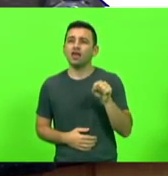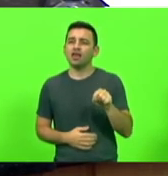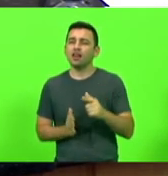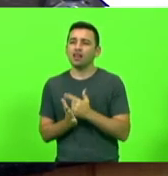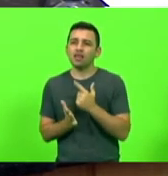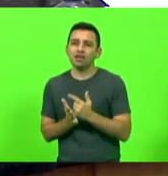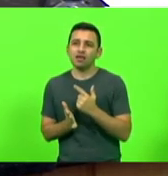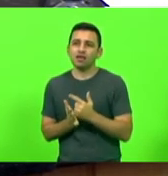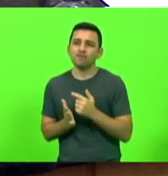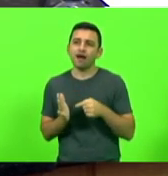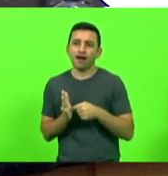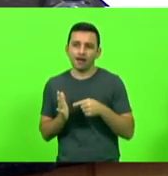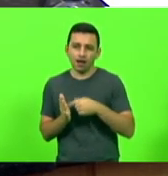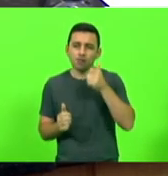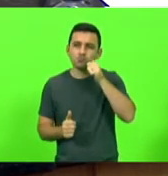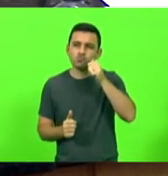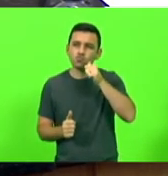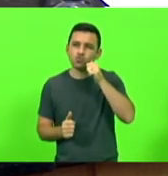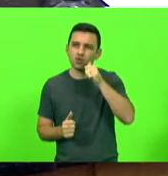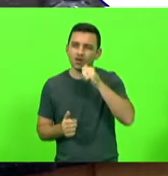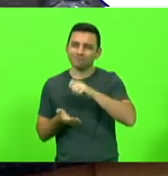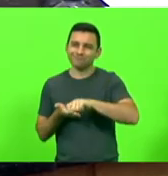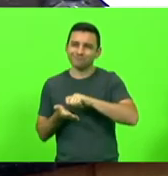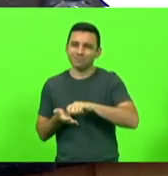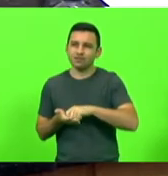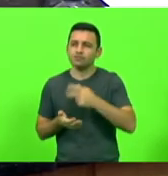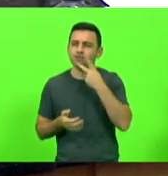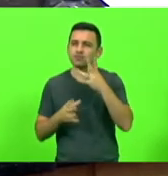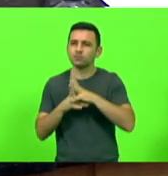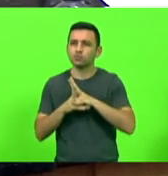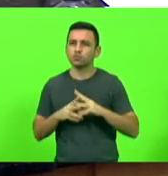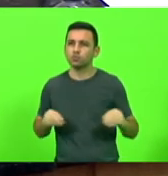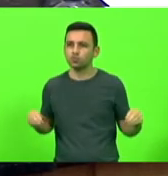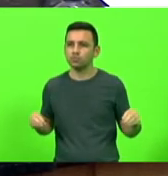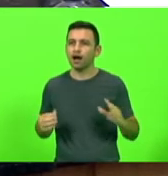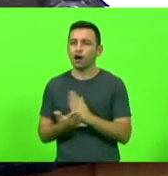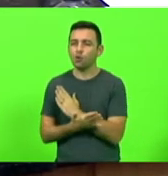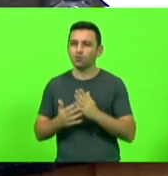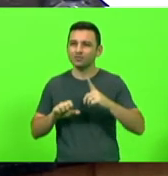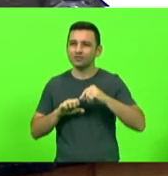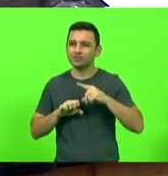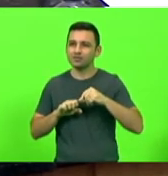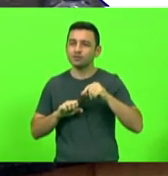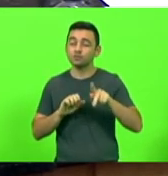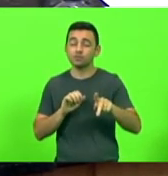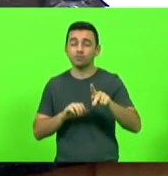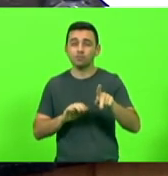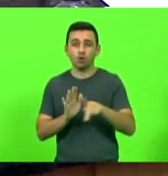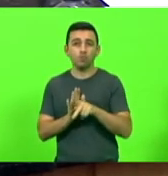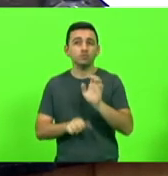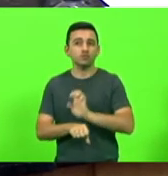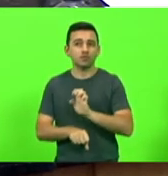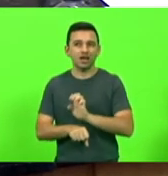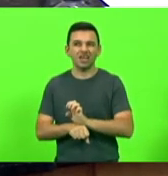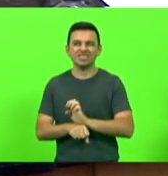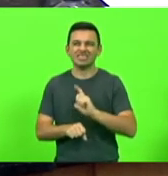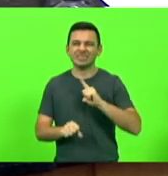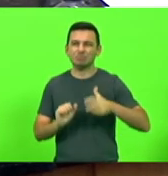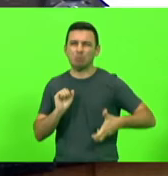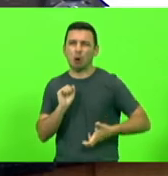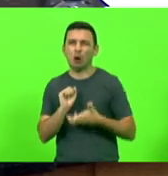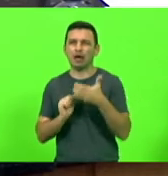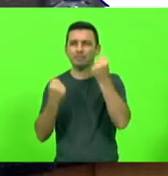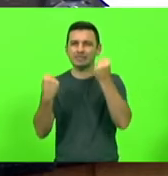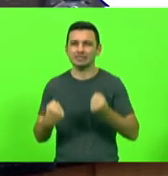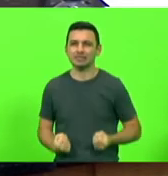a autora fala sobre o sumiço daqueles que empreendem em um Estado que se tornou tão burocrático, pesado